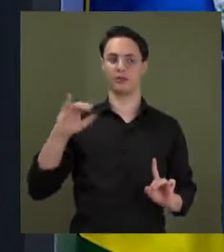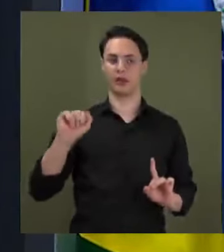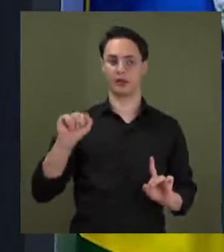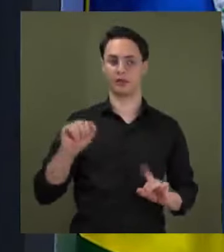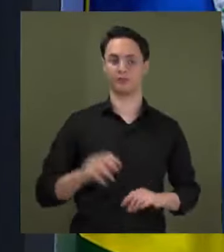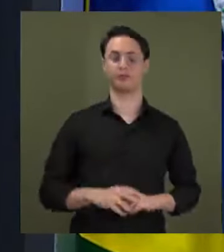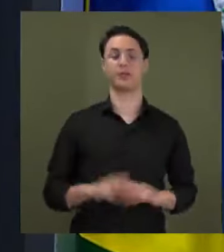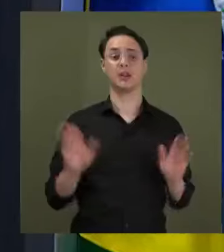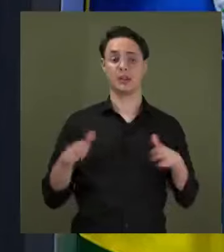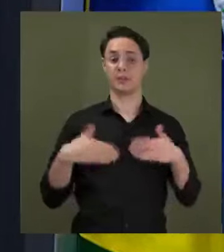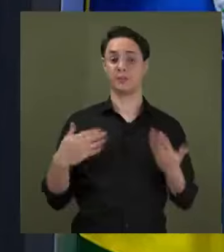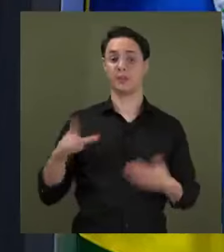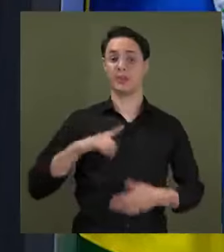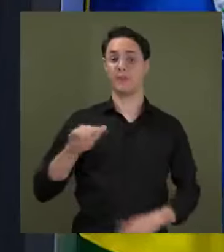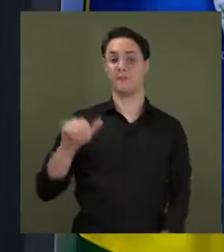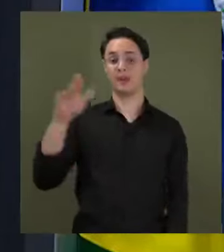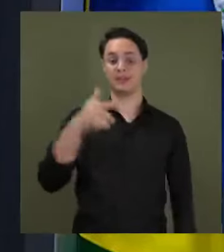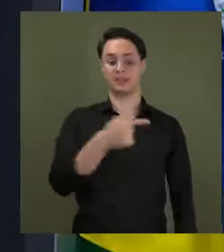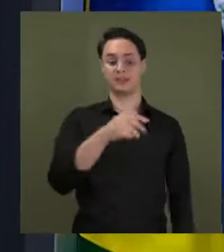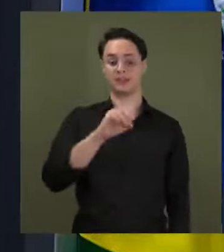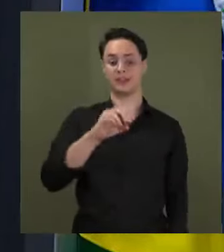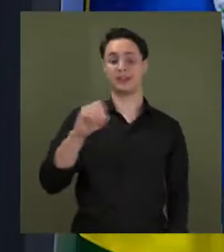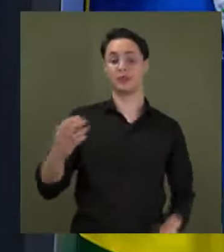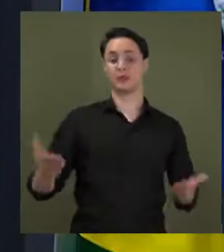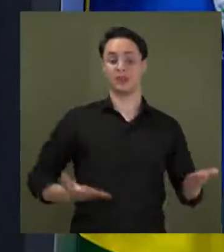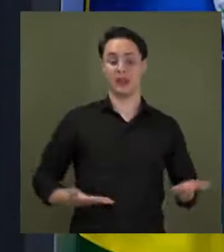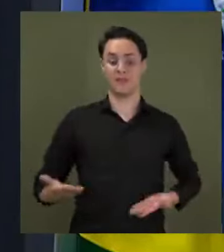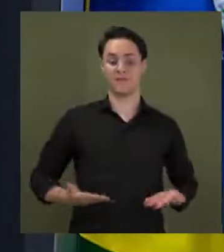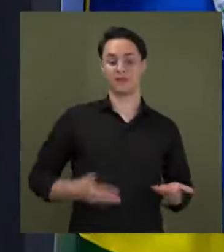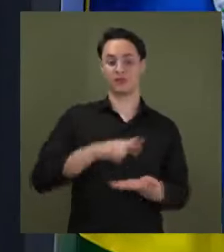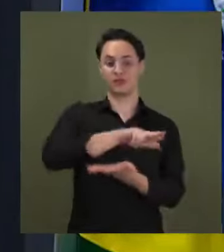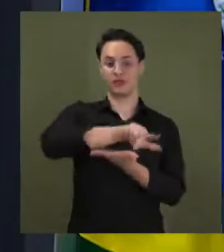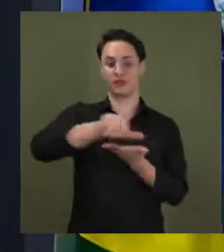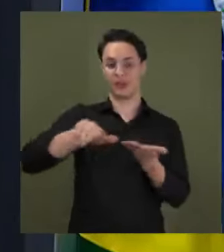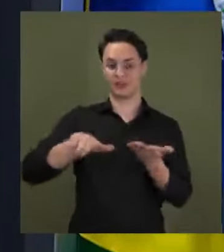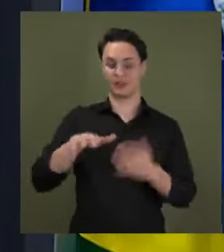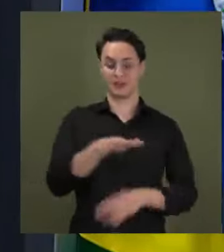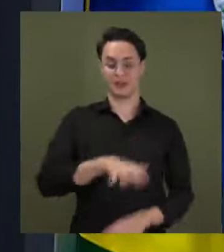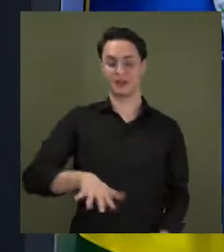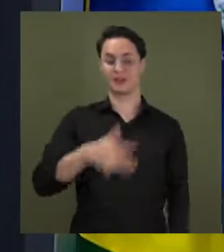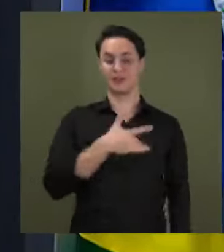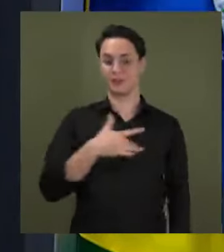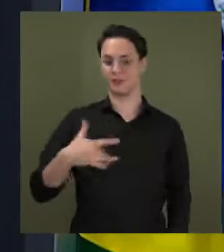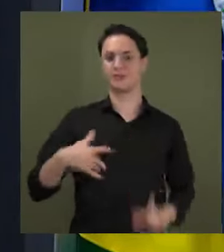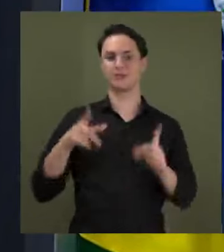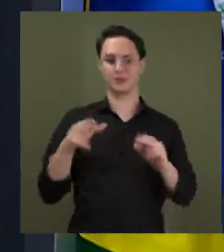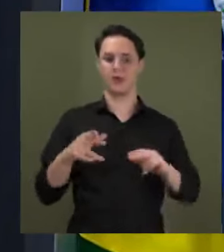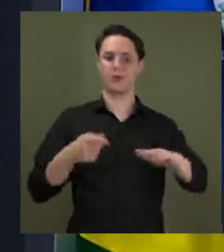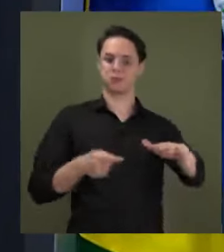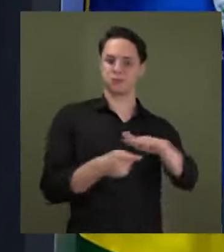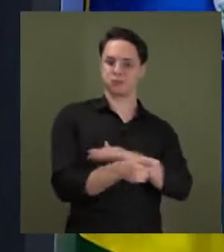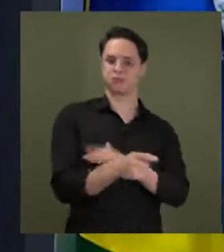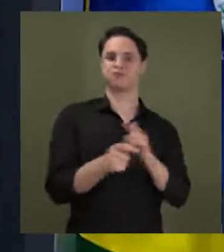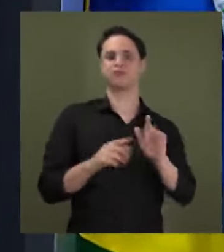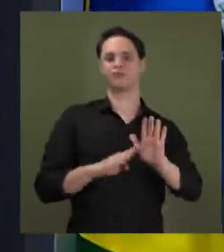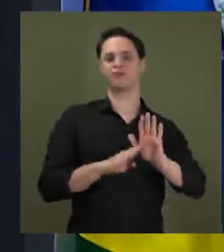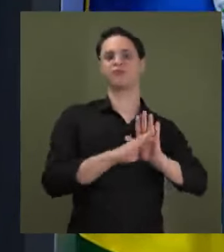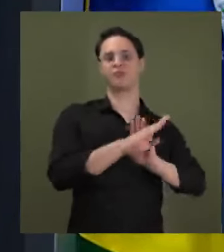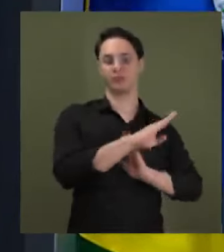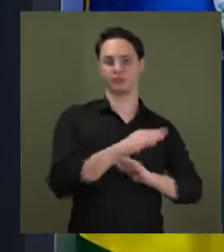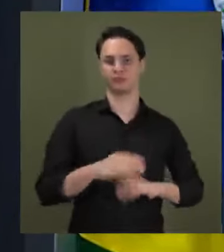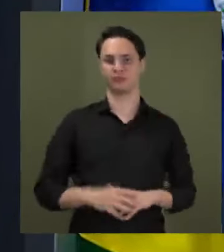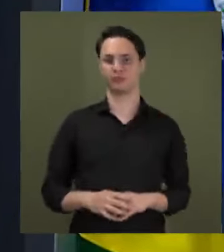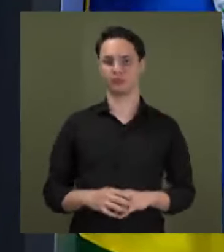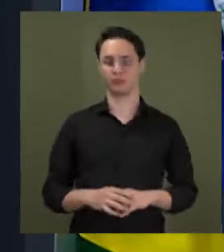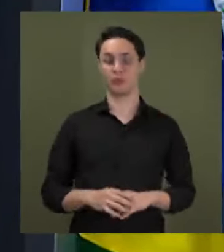de 700 serviços diferentes. Na saúde, também não foi diferente. Os investimentos crescem muito. Nós